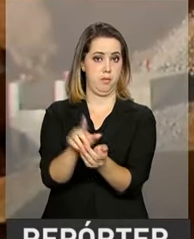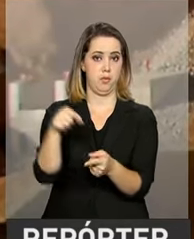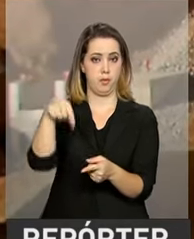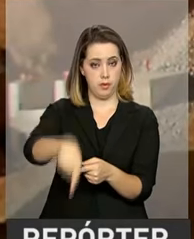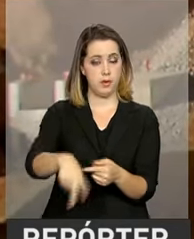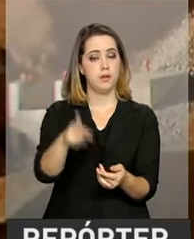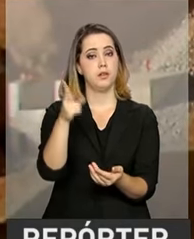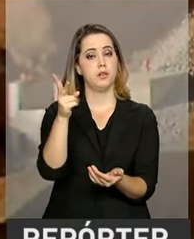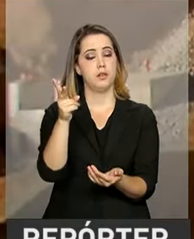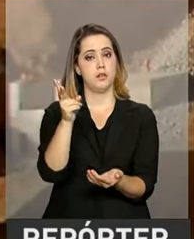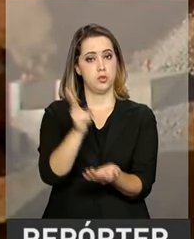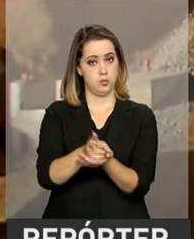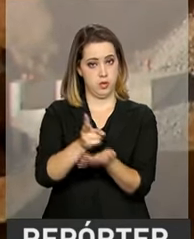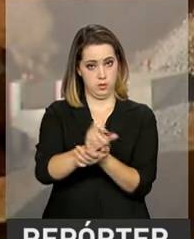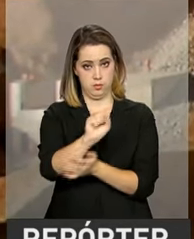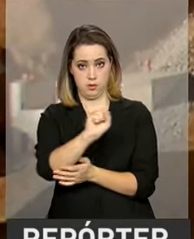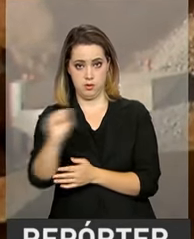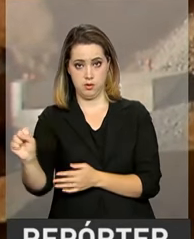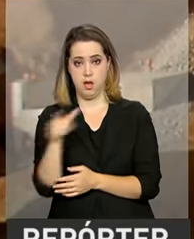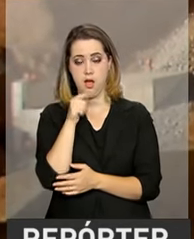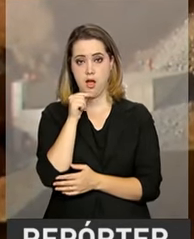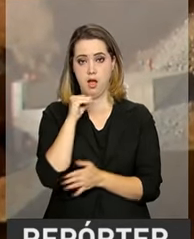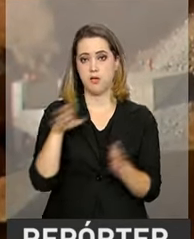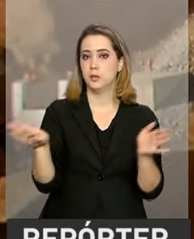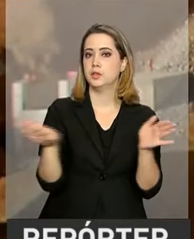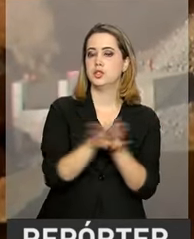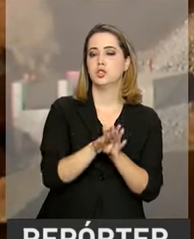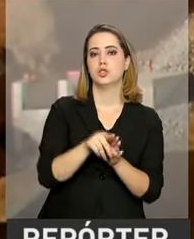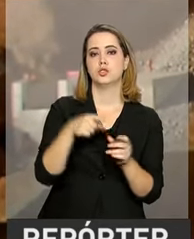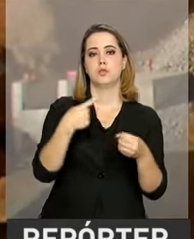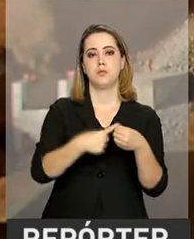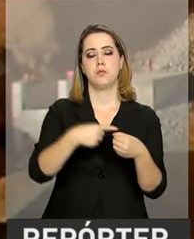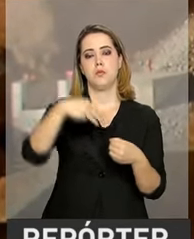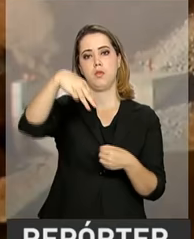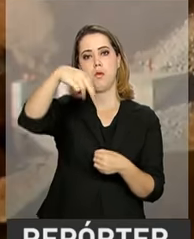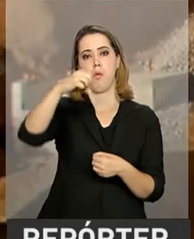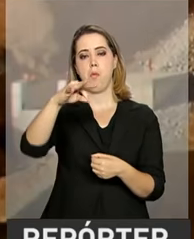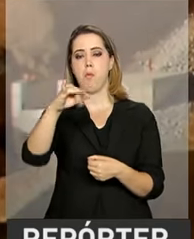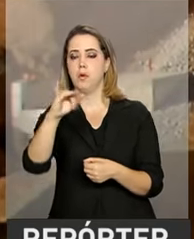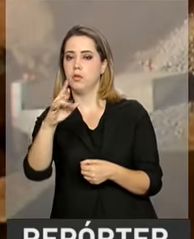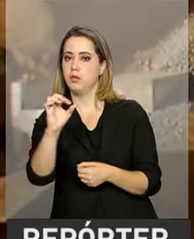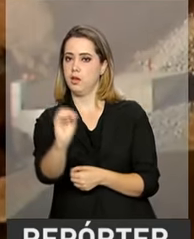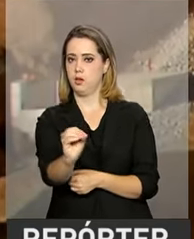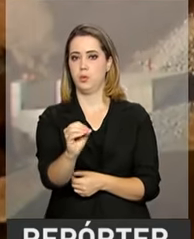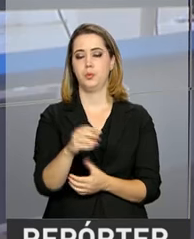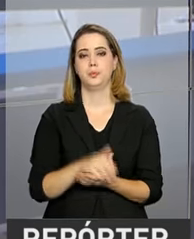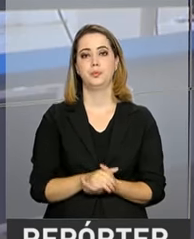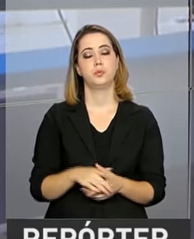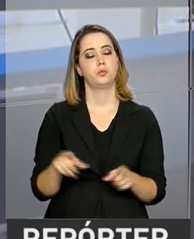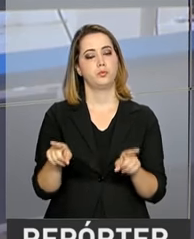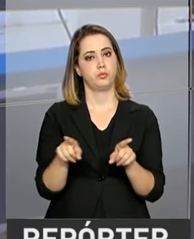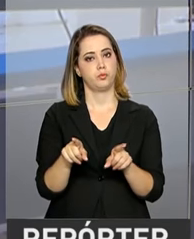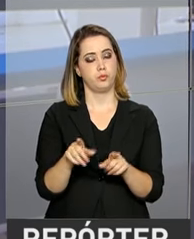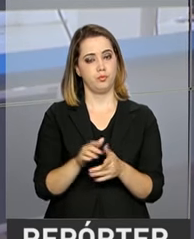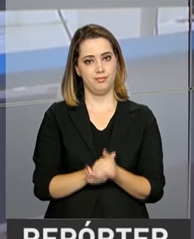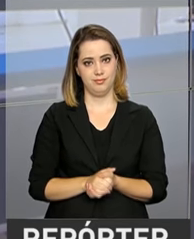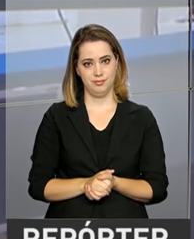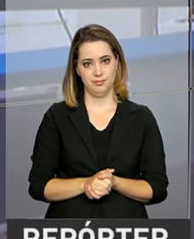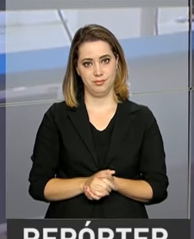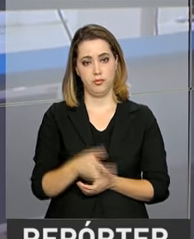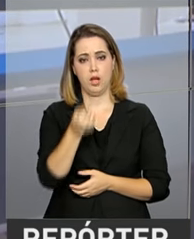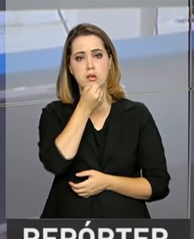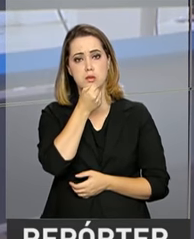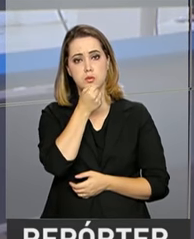semestre, as águas do Velho Chico devem chegar a Monteiro e a Campina Grande, na Paraíba. Em seu